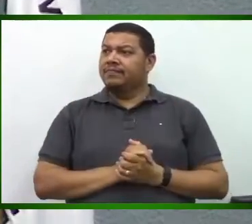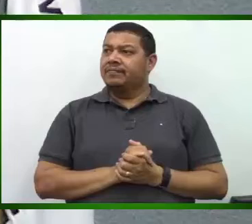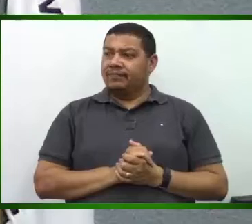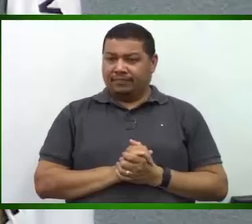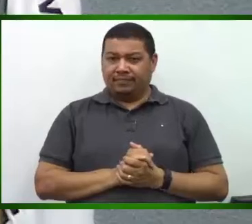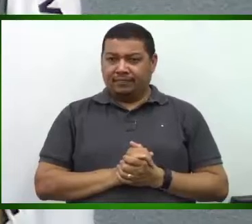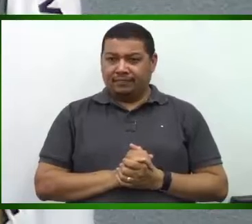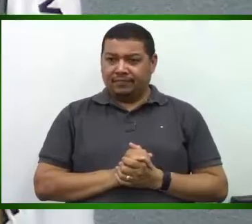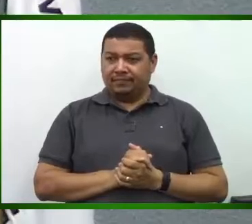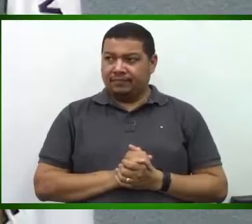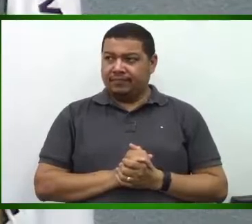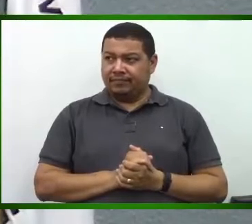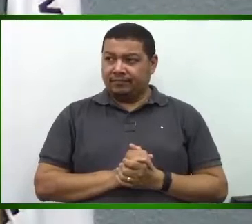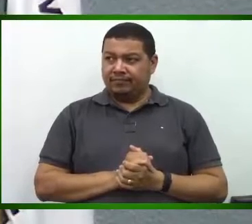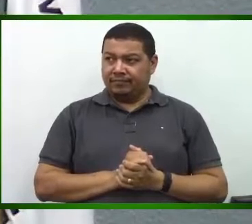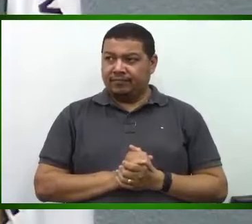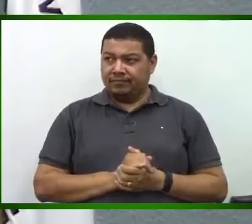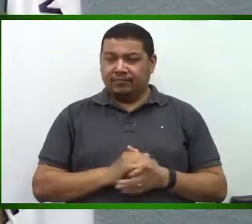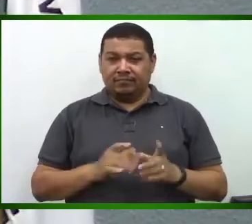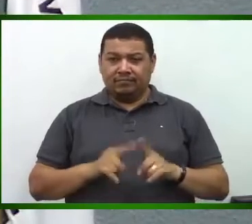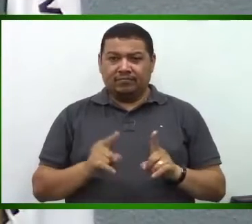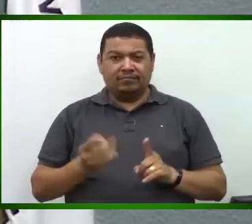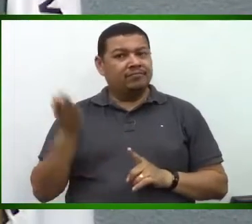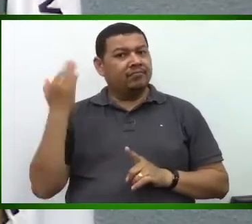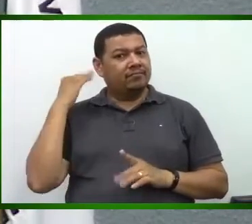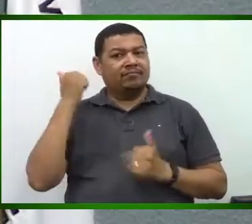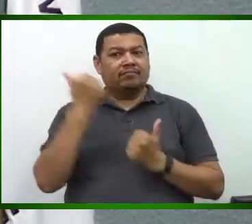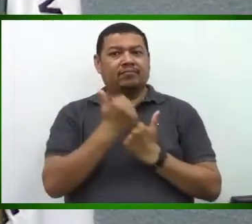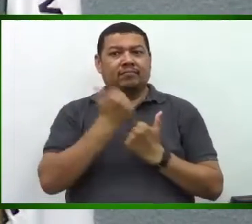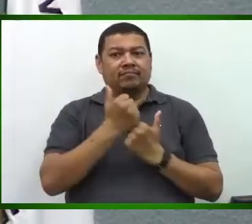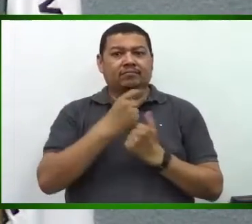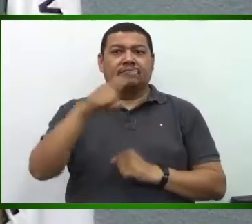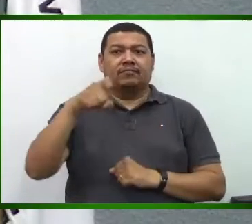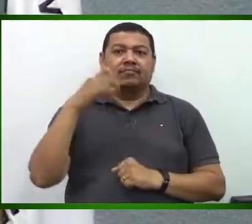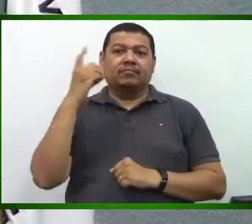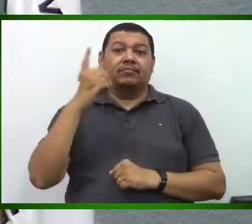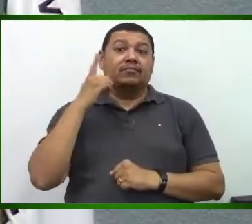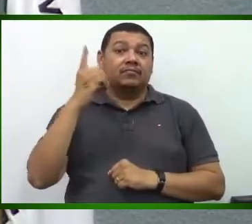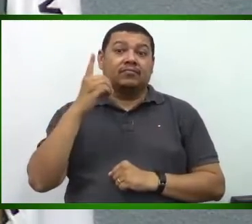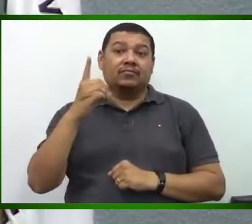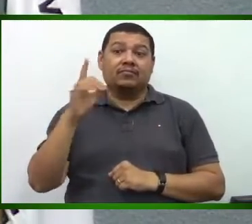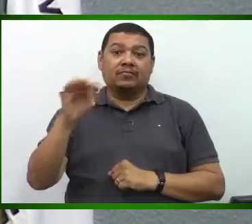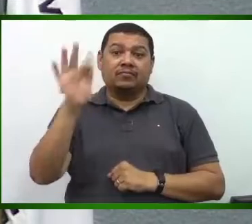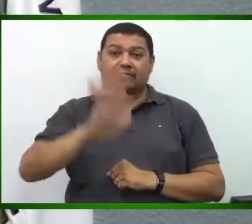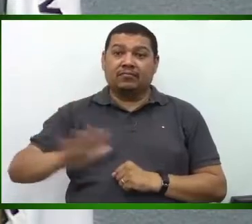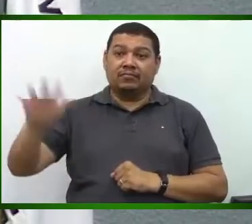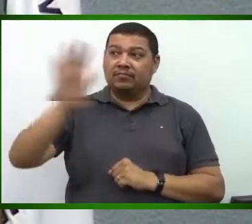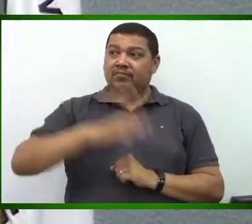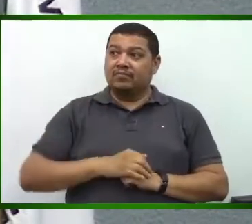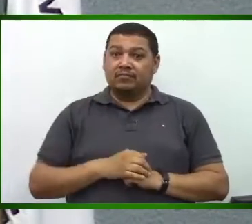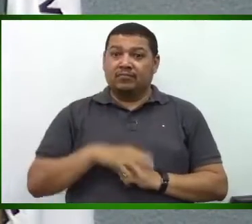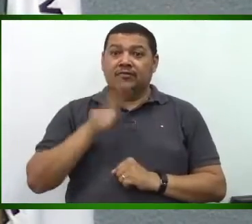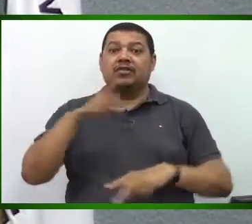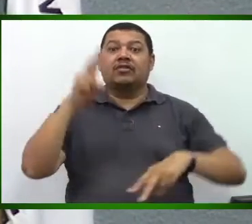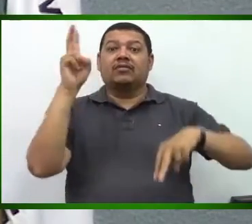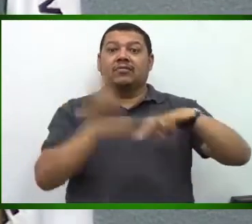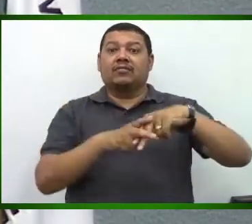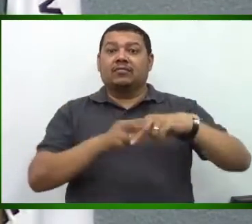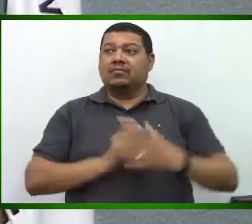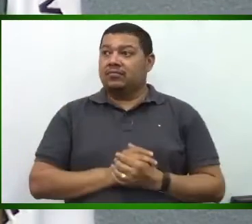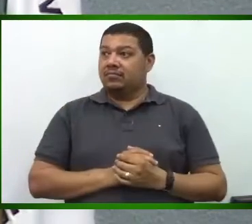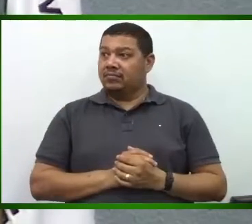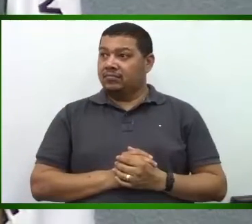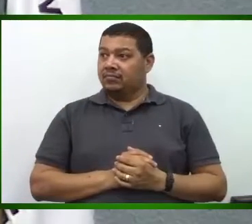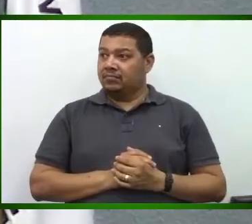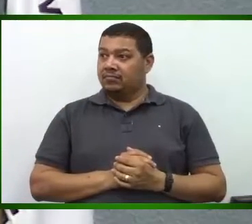tempo que era assessor de um ex-deputado presidiário, e não